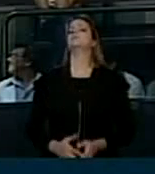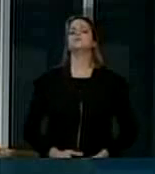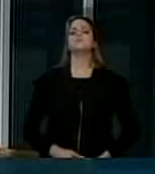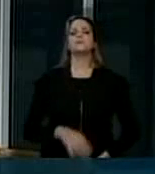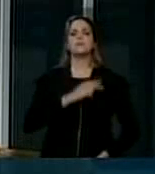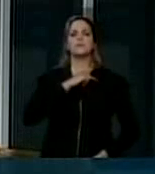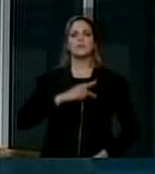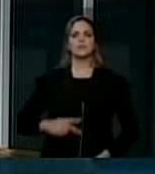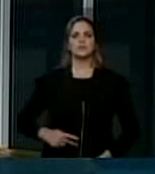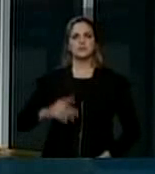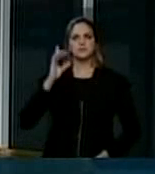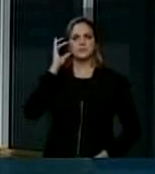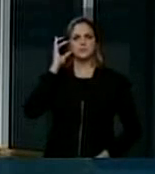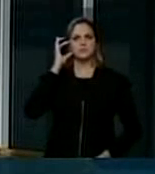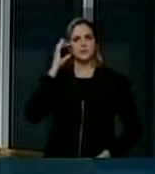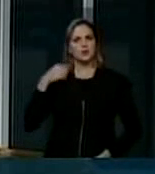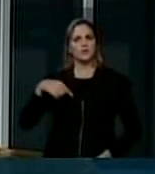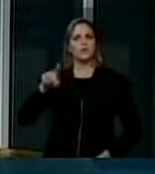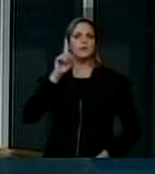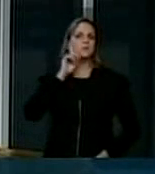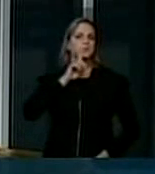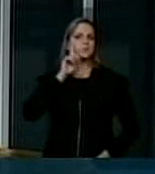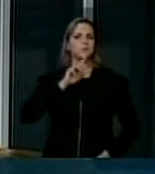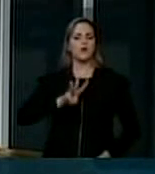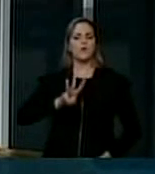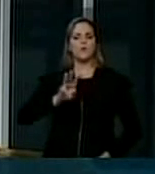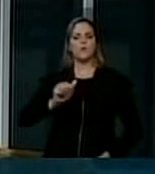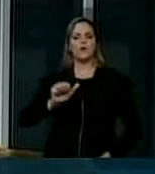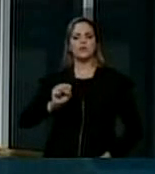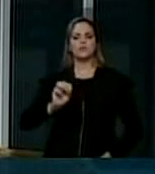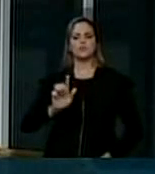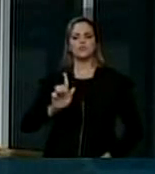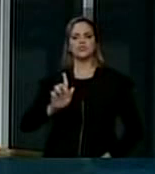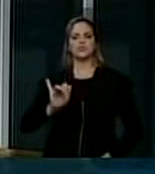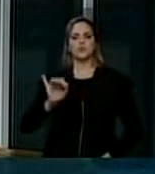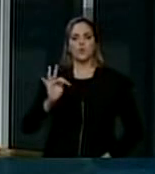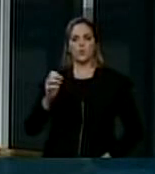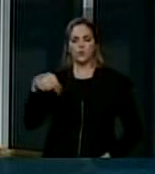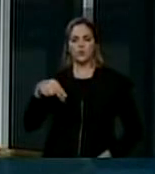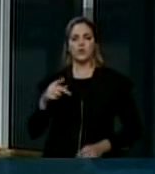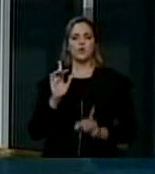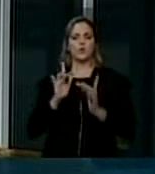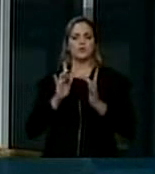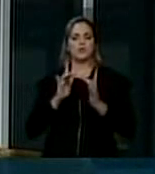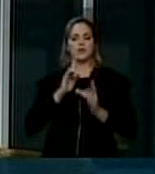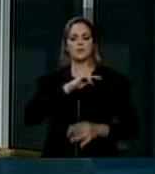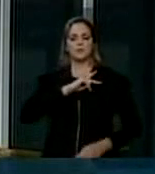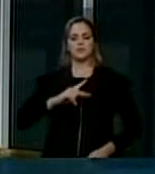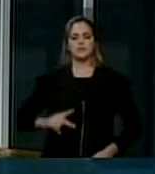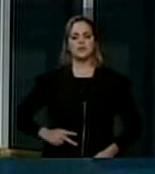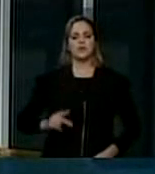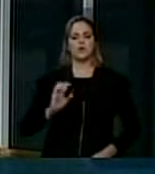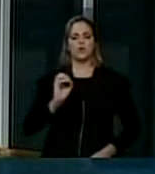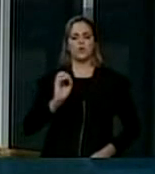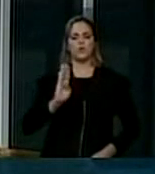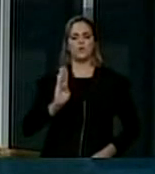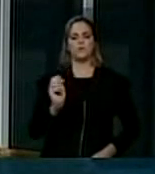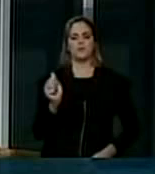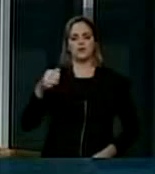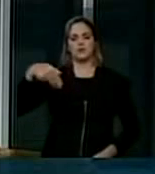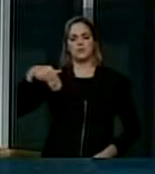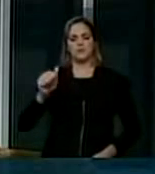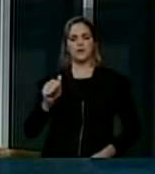esteve em Washington, senhor presidente, e juntamente com o presidente Barack Obama lançaram